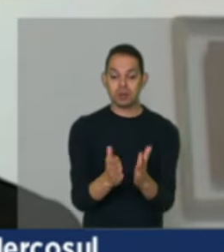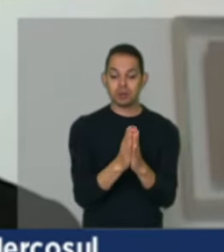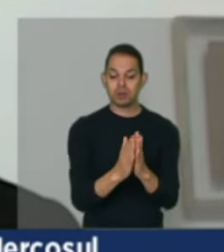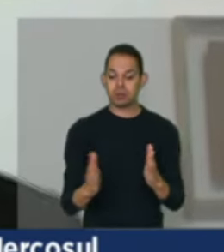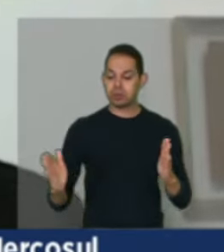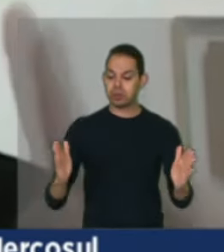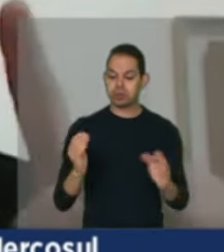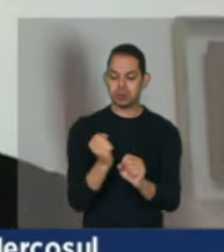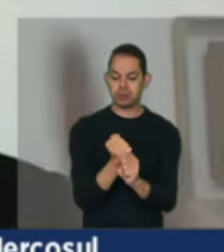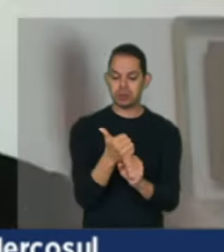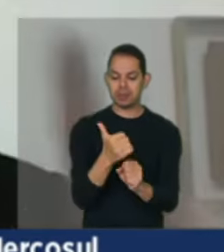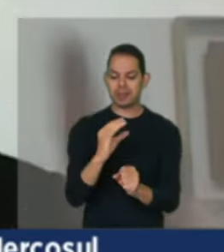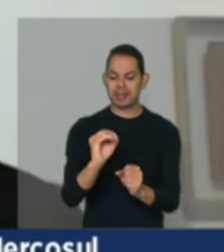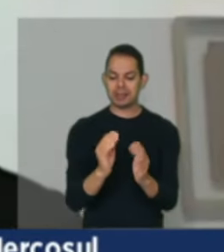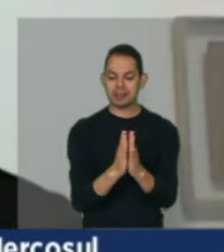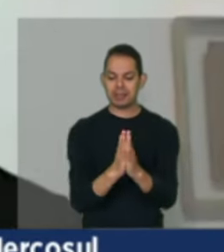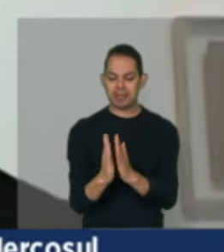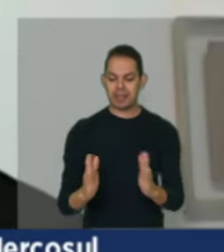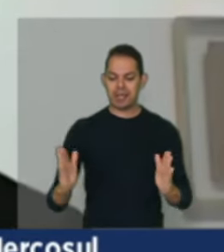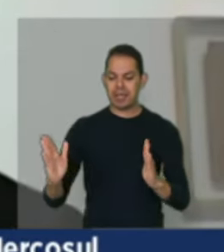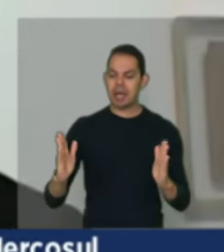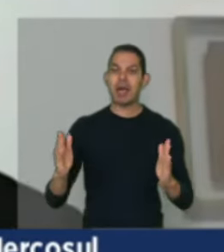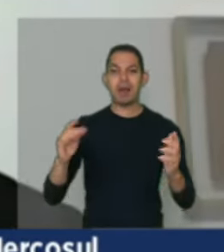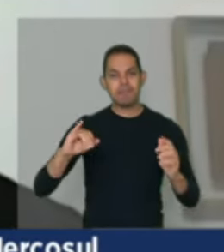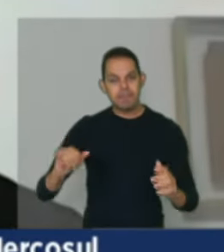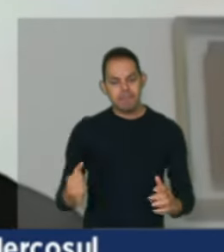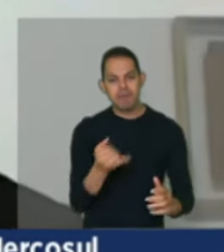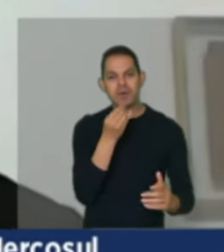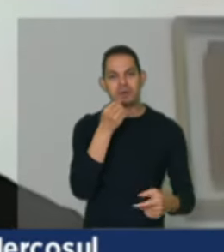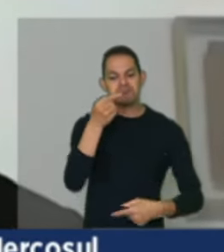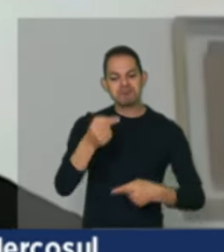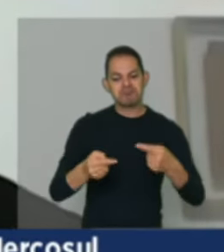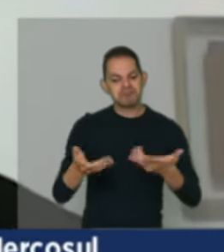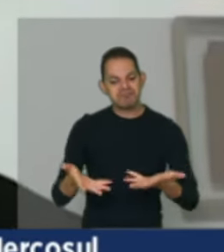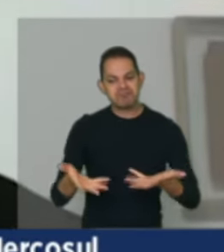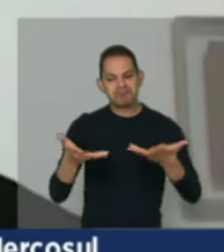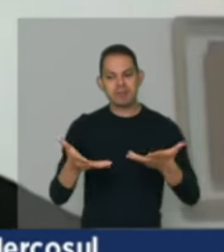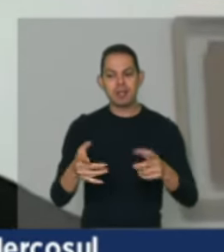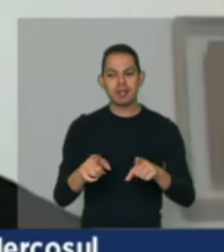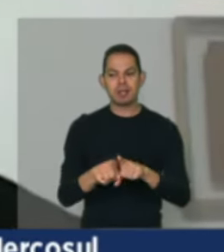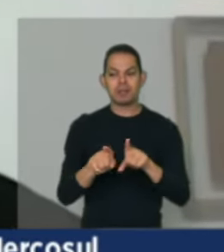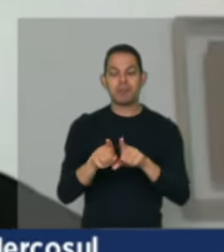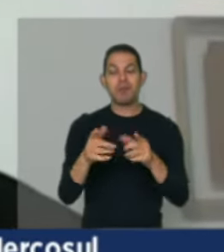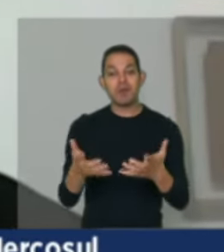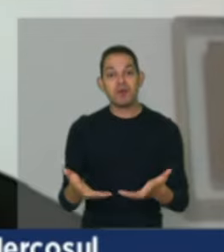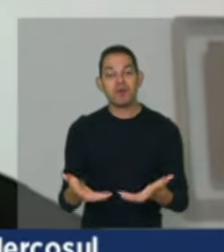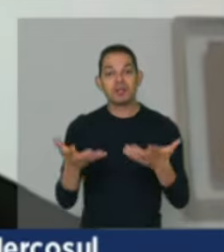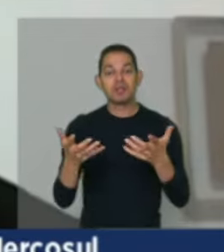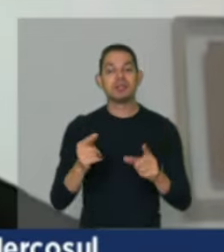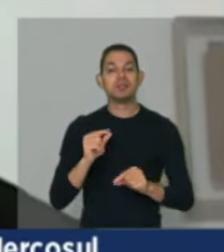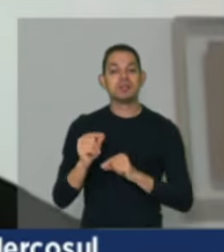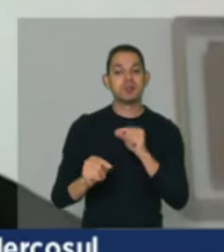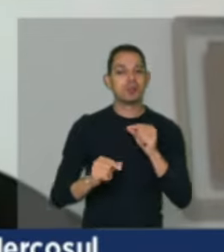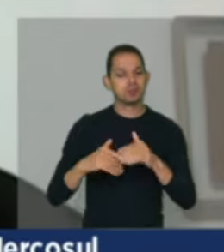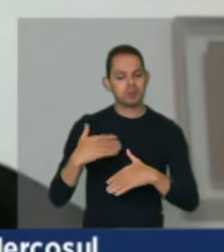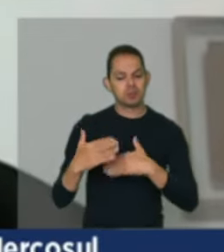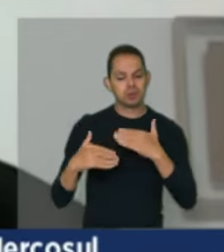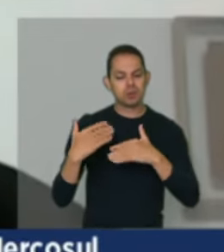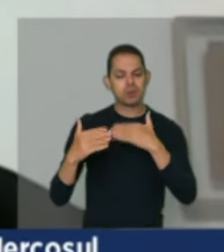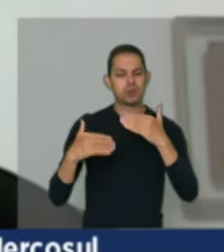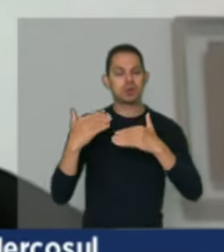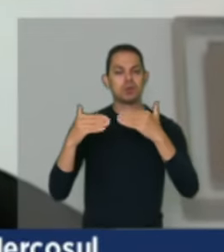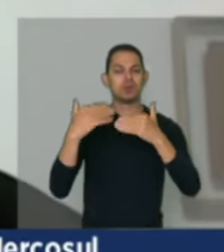familiar para fortalecer o debate e fortalecer sempre mais o